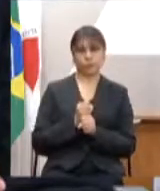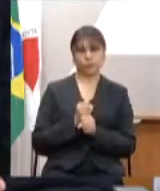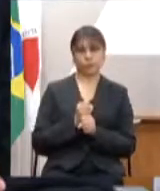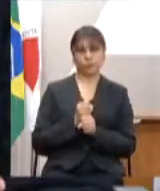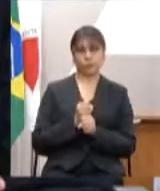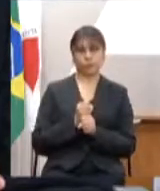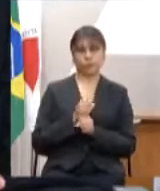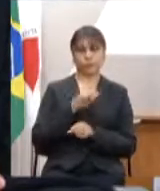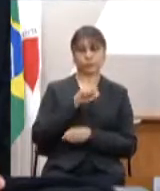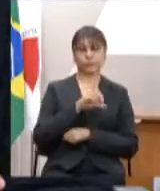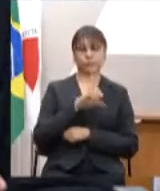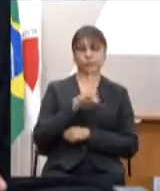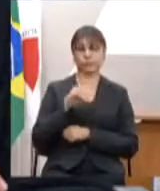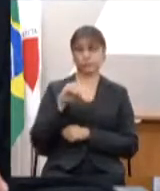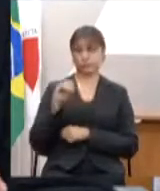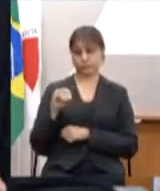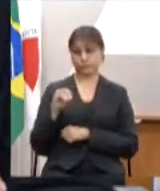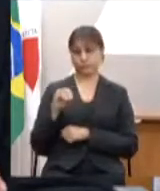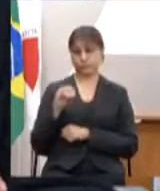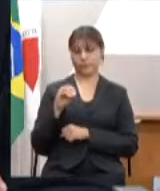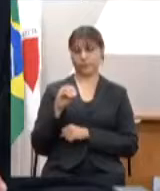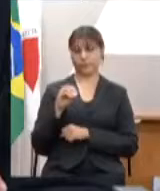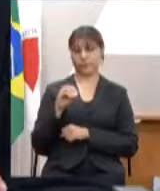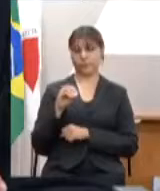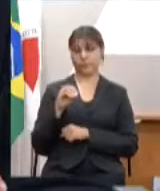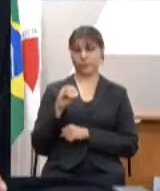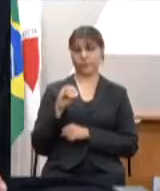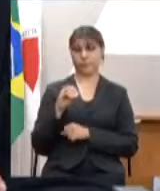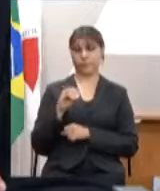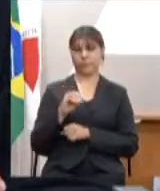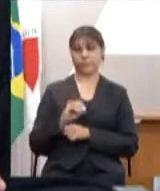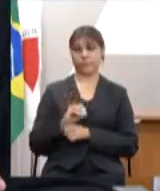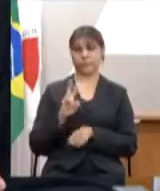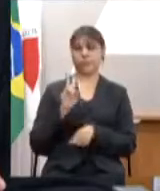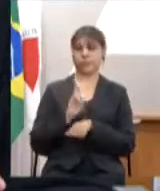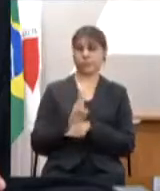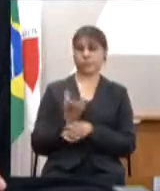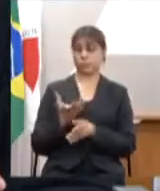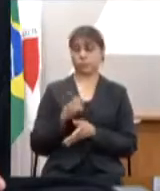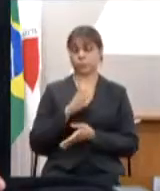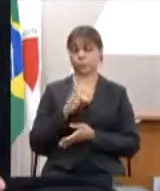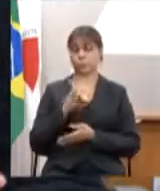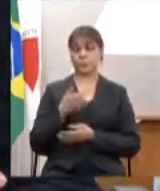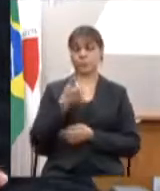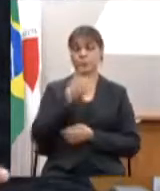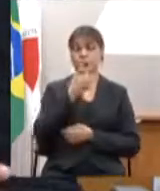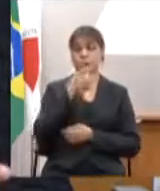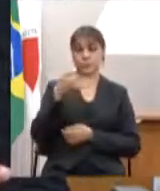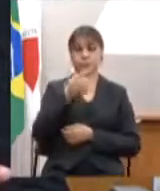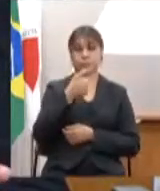LDO, que previa um déficit superior a R 17 bilhões.